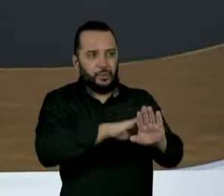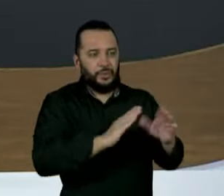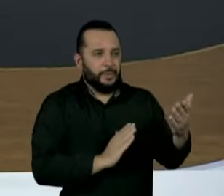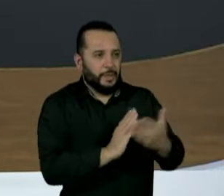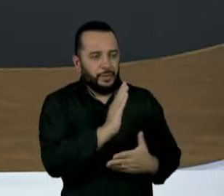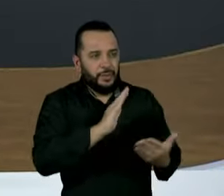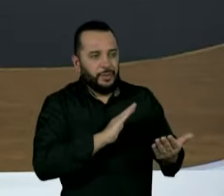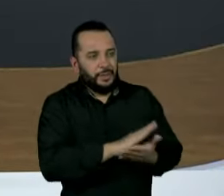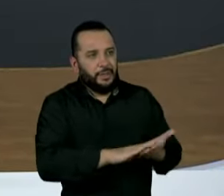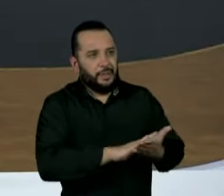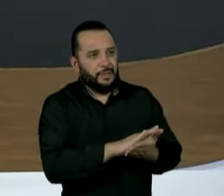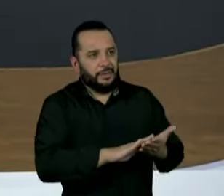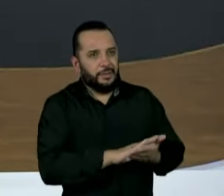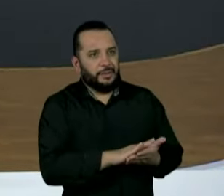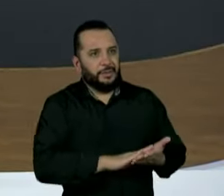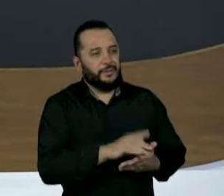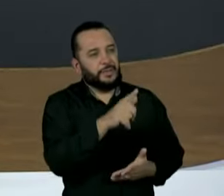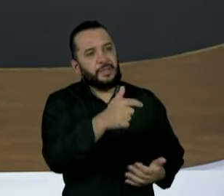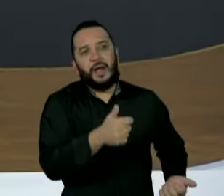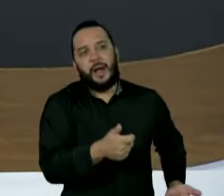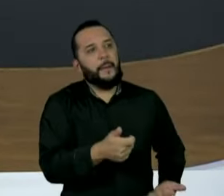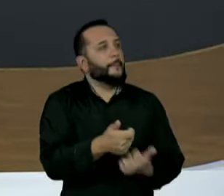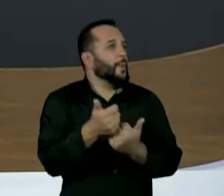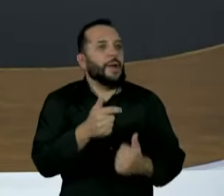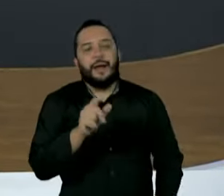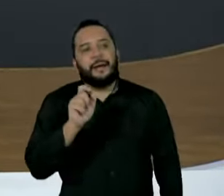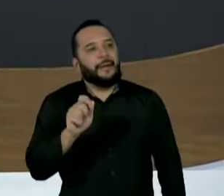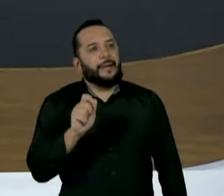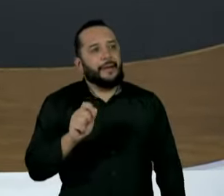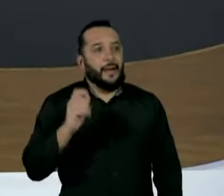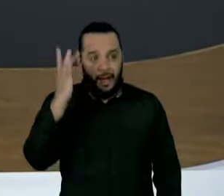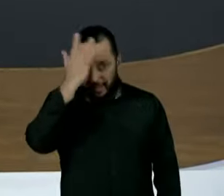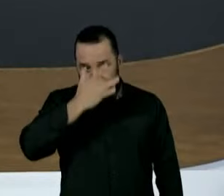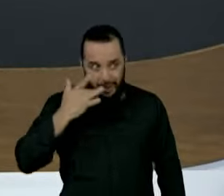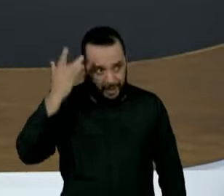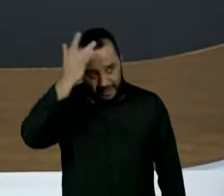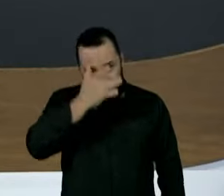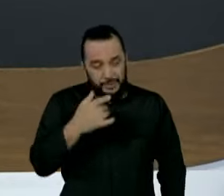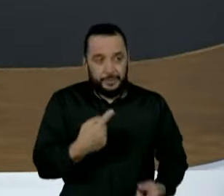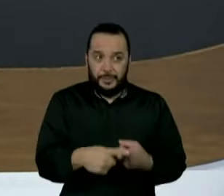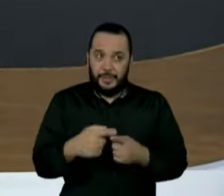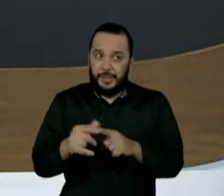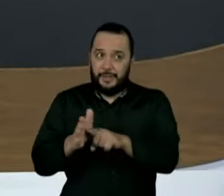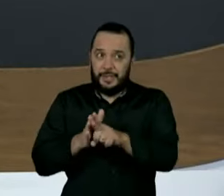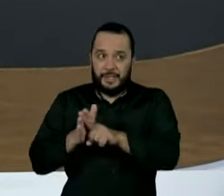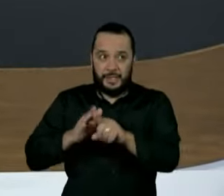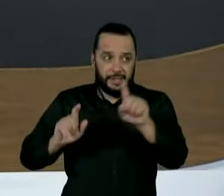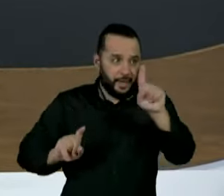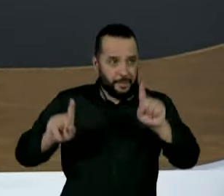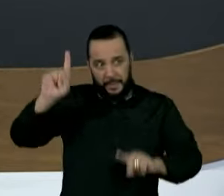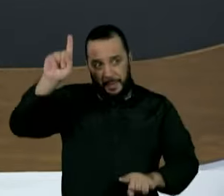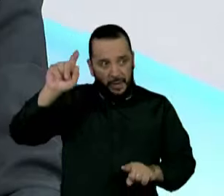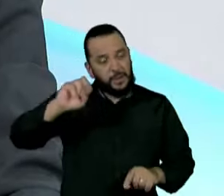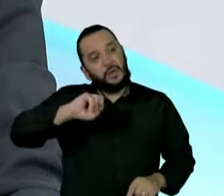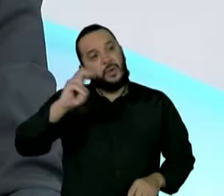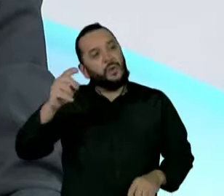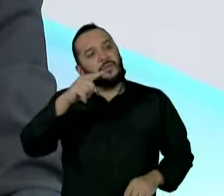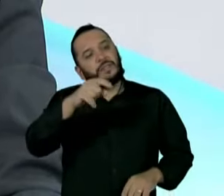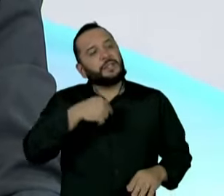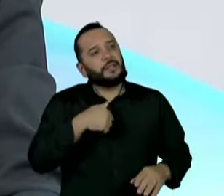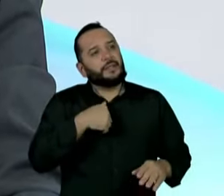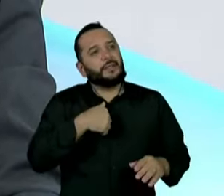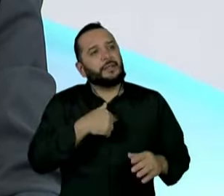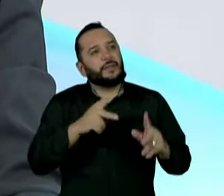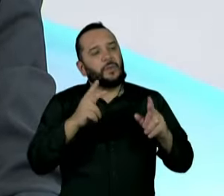candidato e fique fora, o seu apoio será ao Haddad, que pelas pesquisas estaria hoje no segundo turno, ou o senhor vai fazer